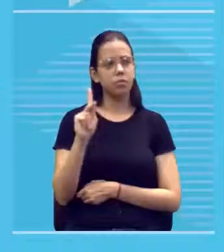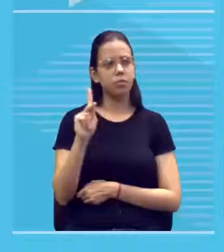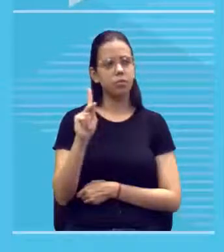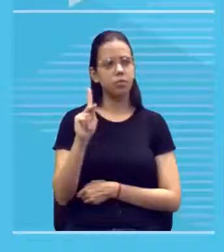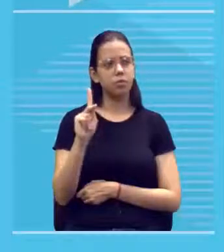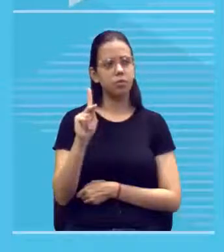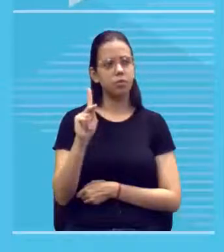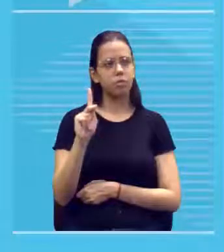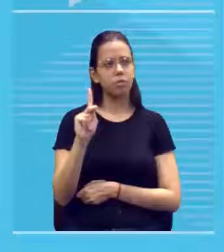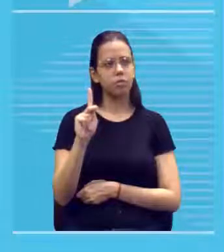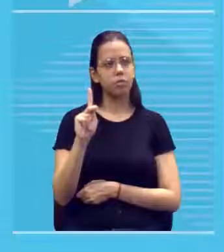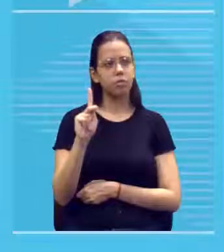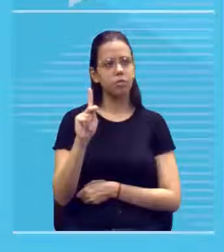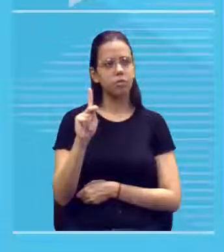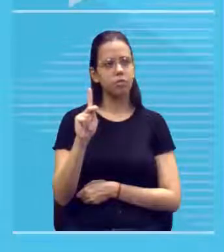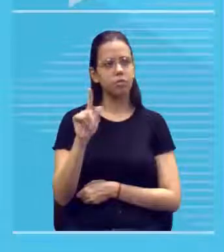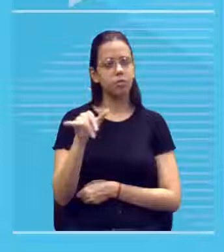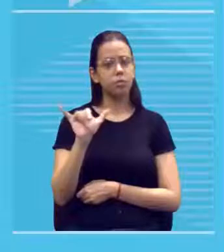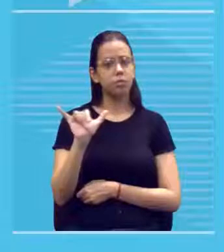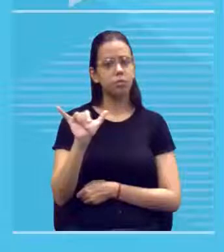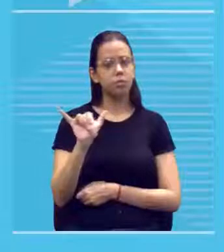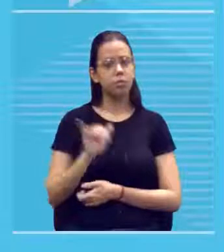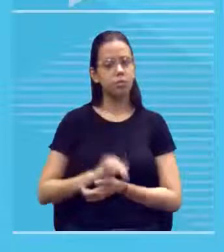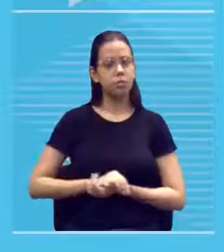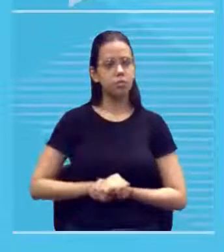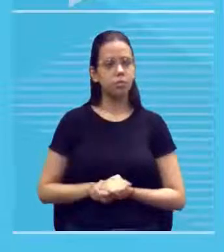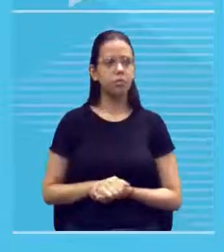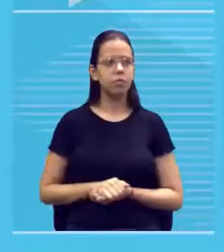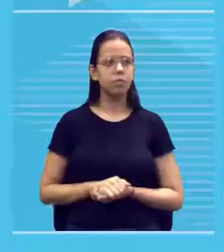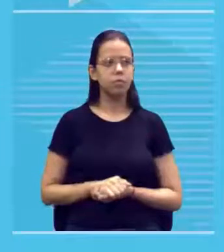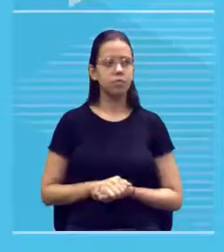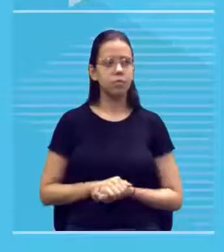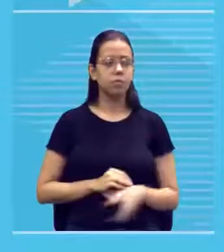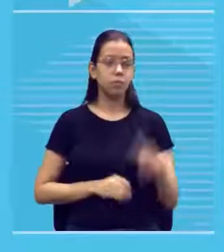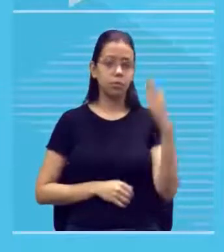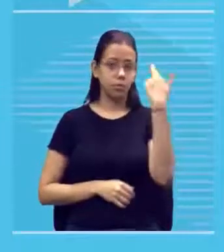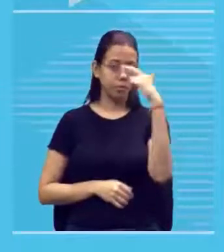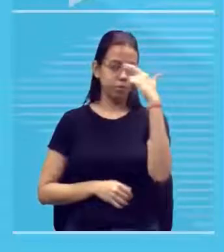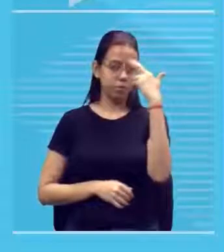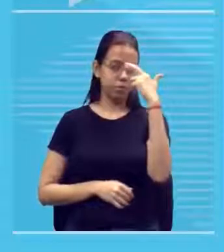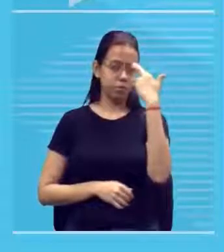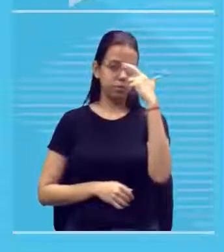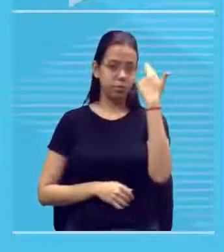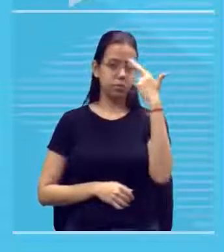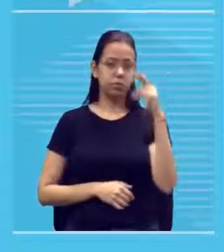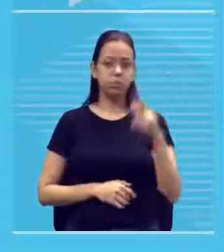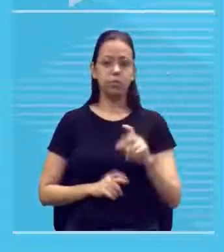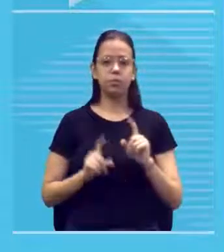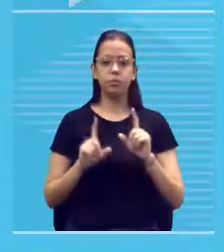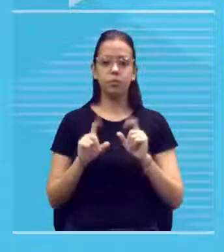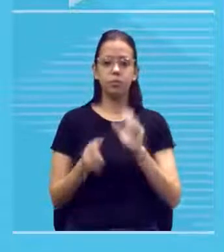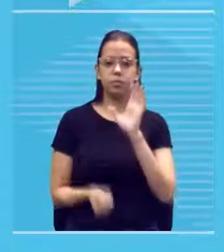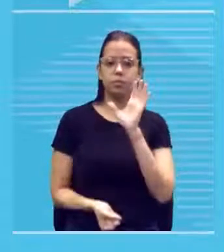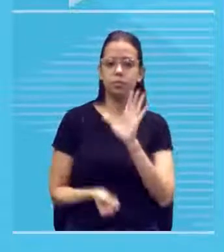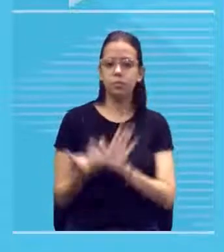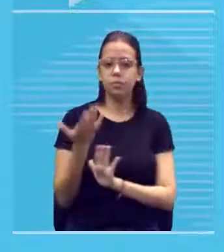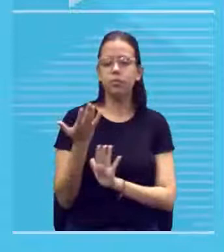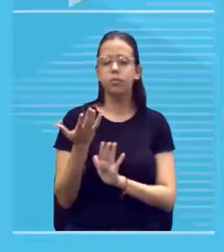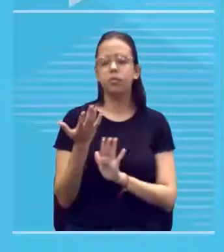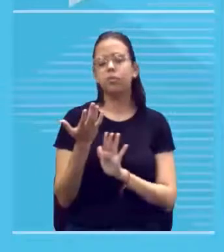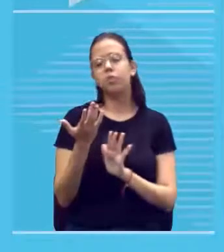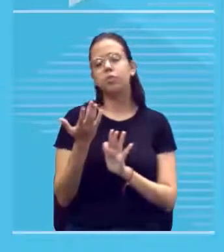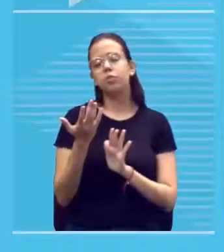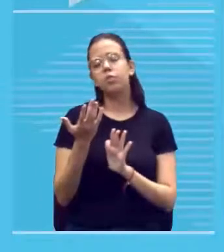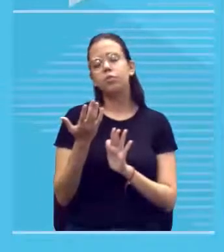Kandinsky eita isso um russo que lançou os